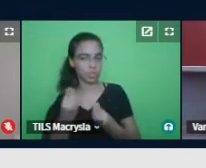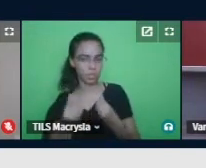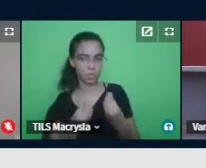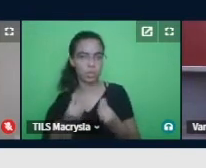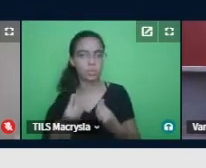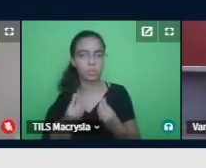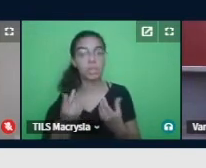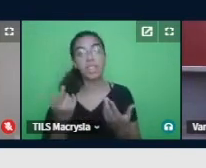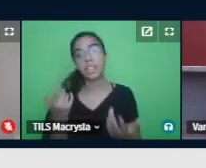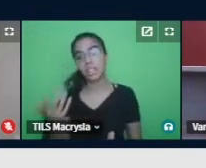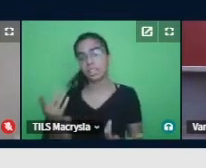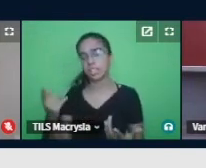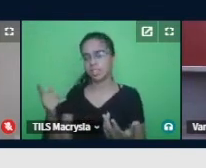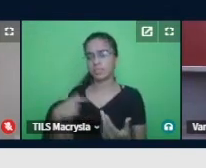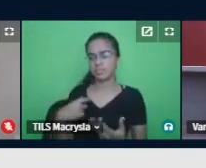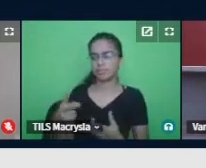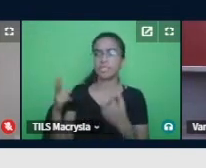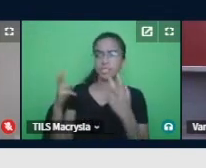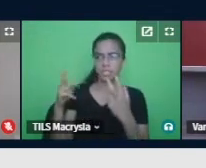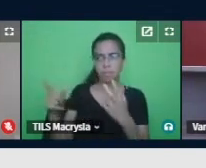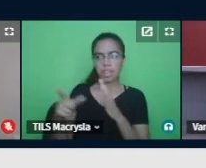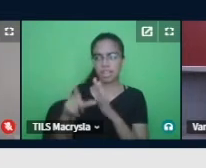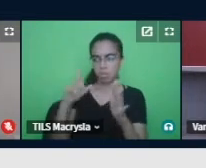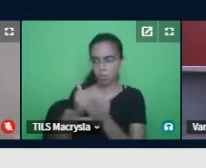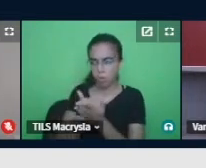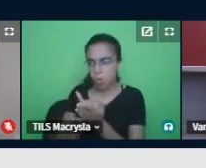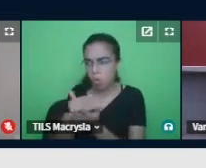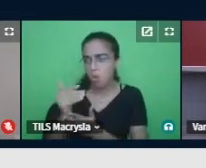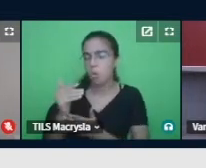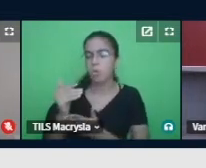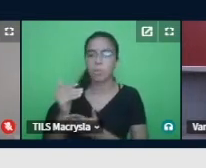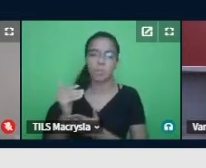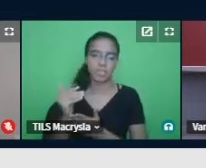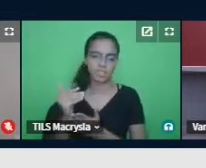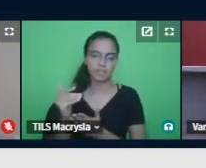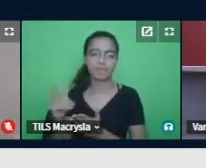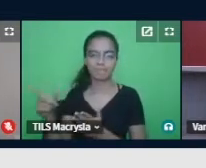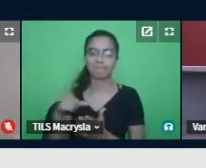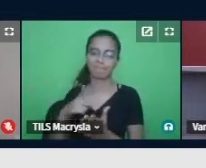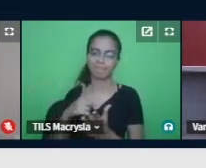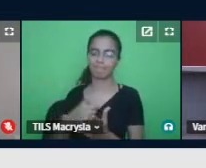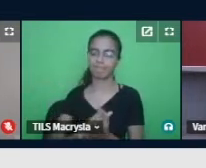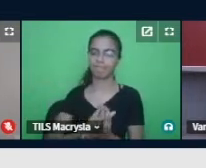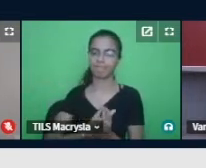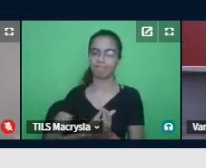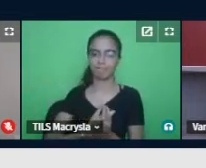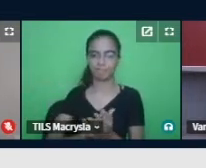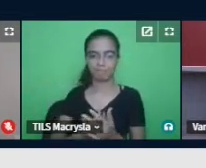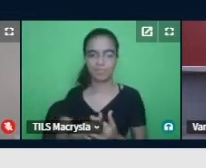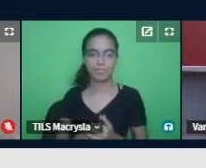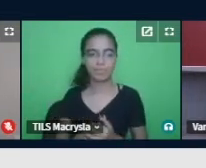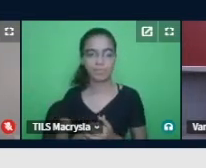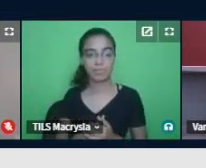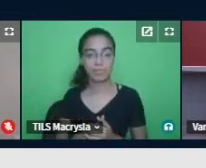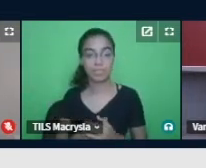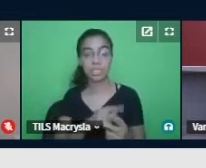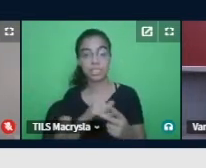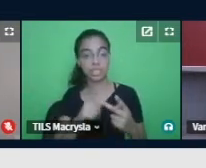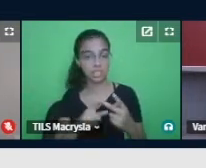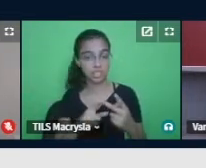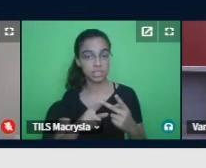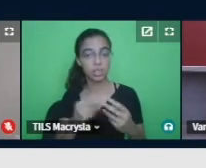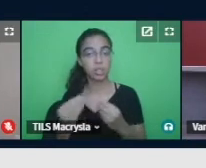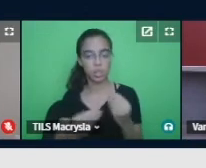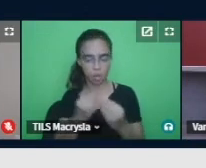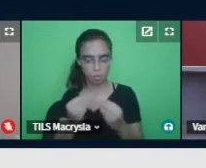início da coleta de dados. Das discussões que nós tivemos, o insumo gerador de reflexão que mais impactou as ações da